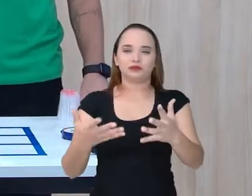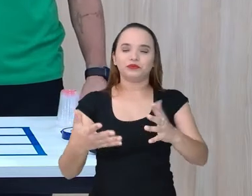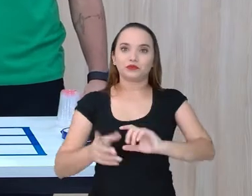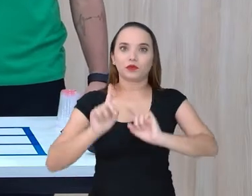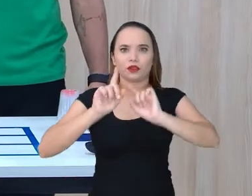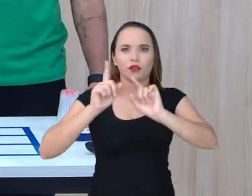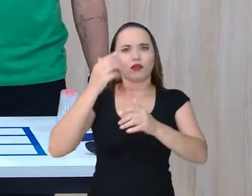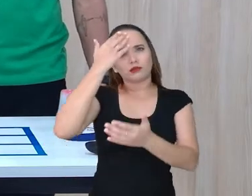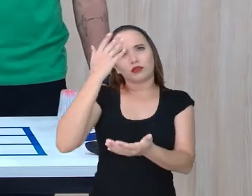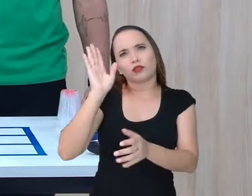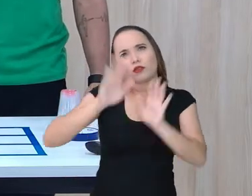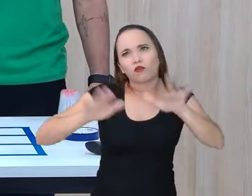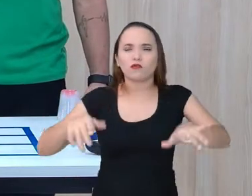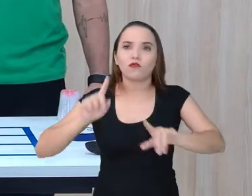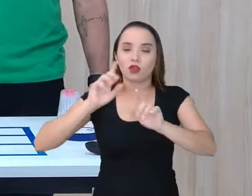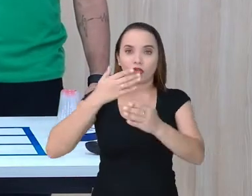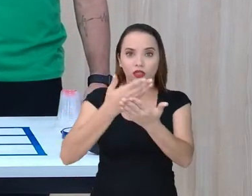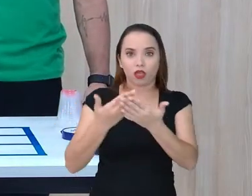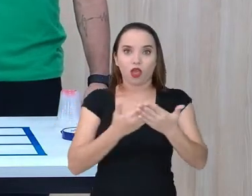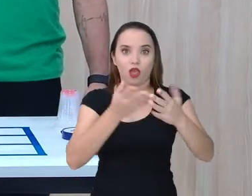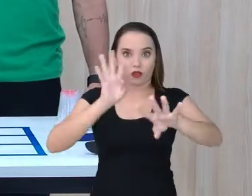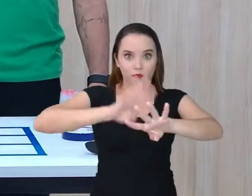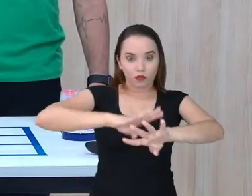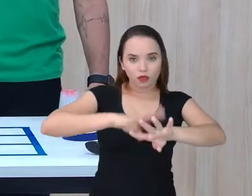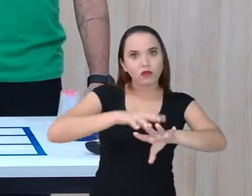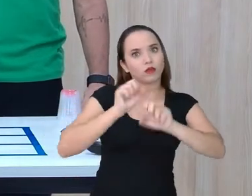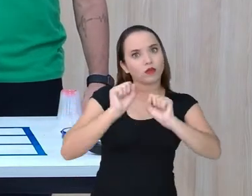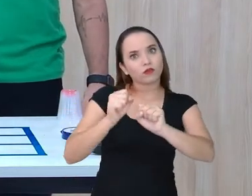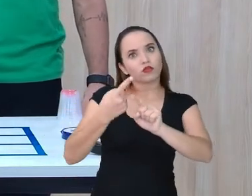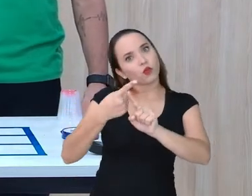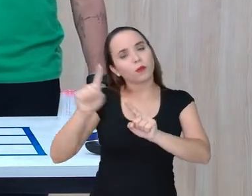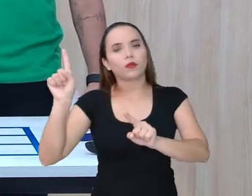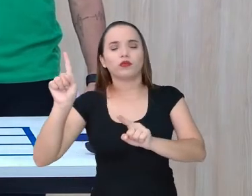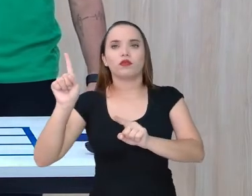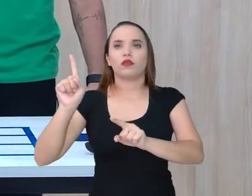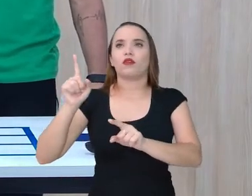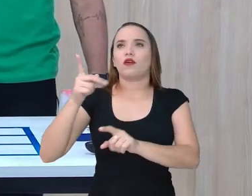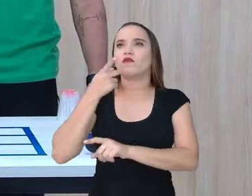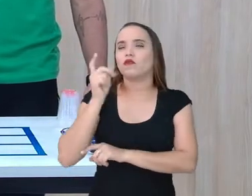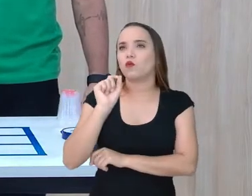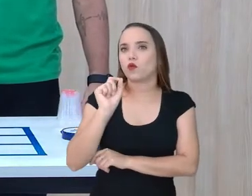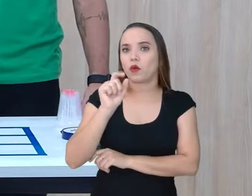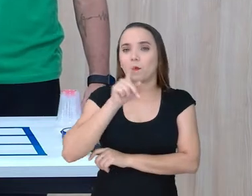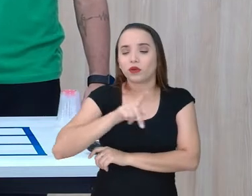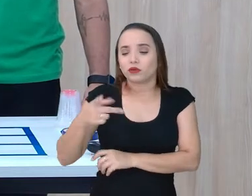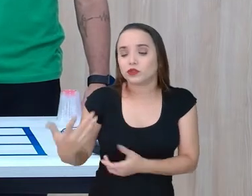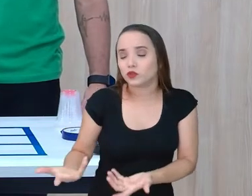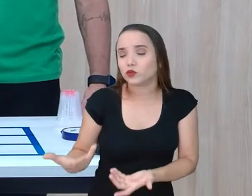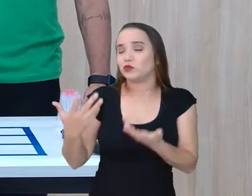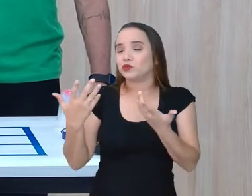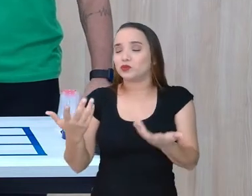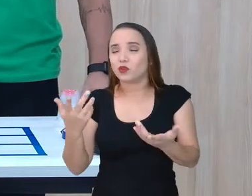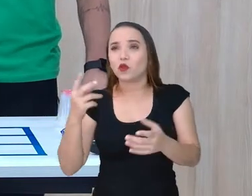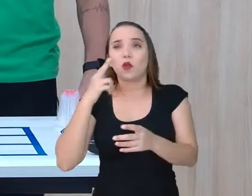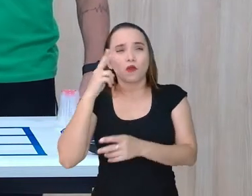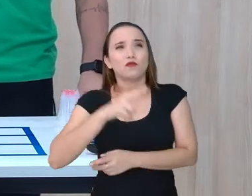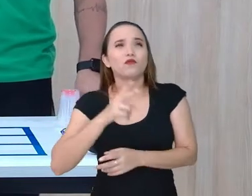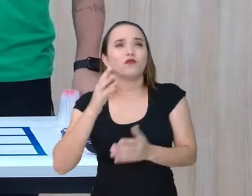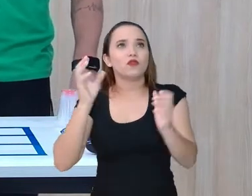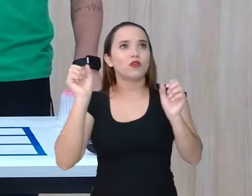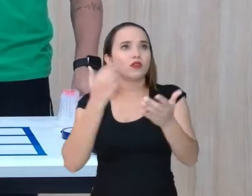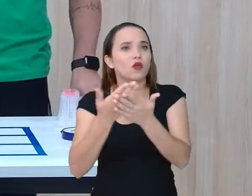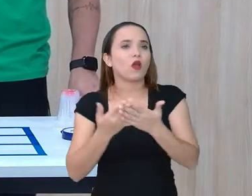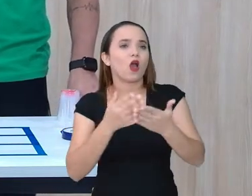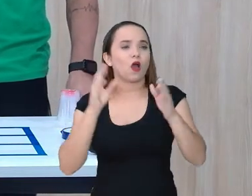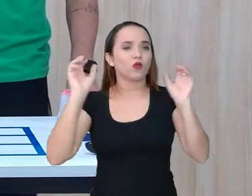na aula de matemática, vocês podem ir lá e dizer assim. Professor, eu vi na aula de educação física que o professor Helene estava falando